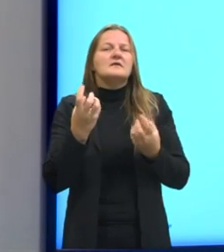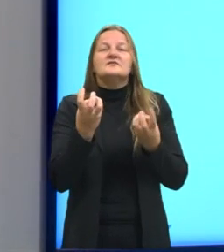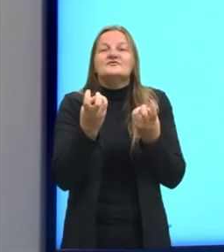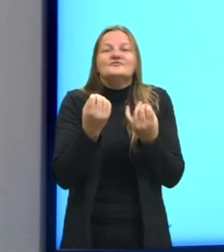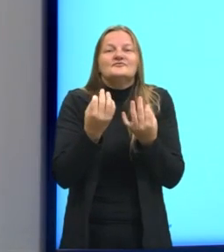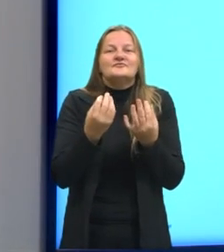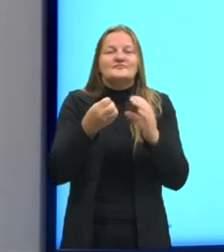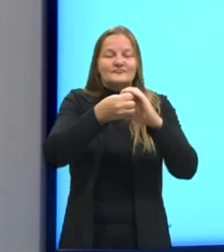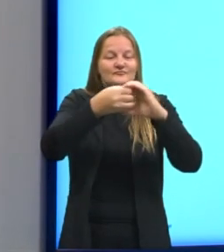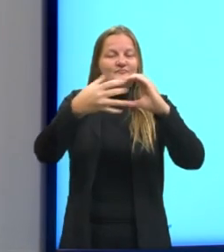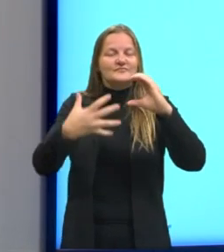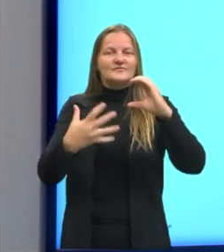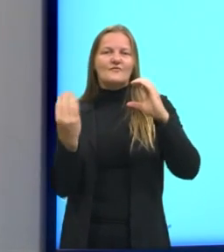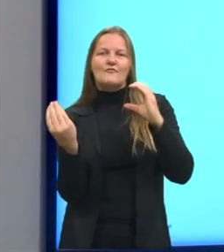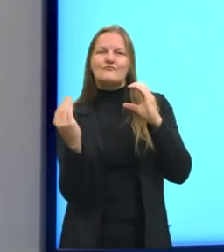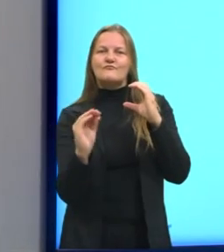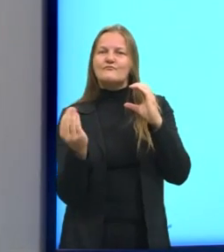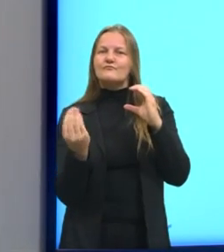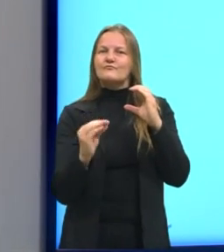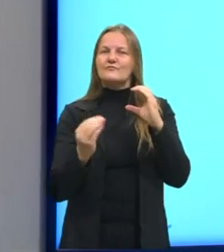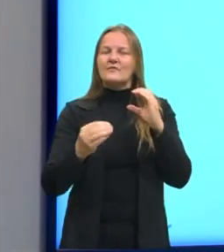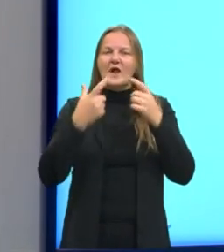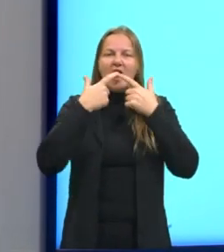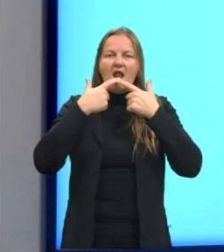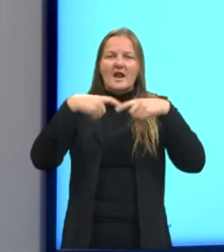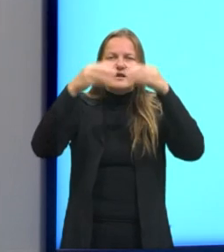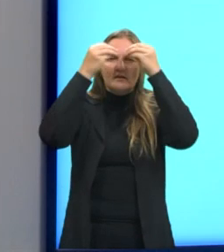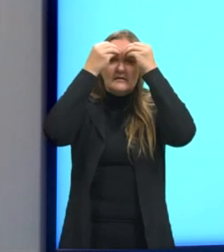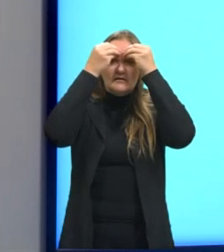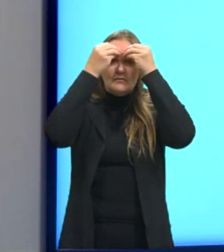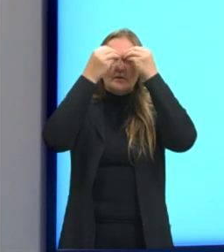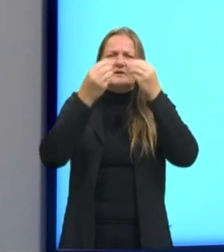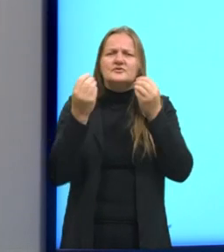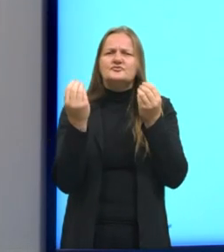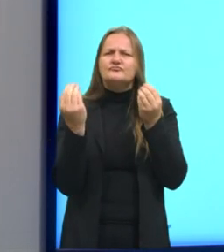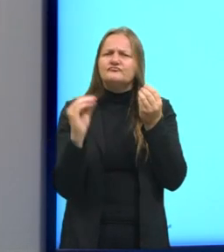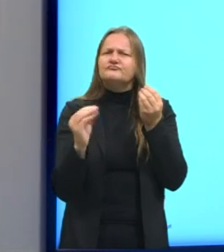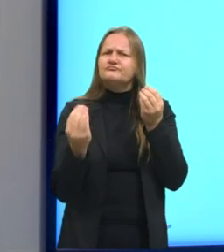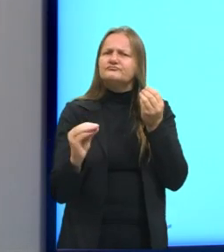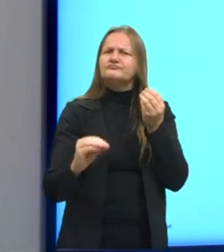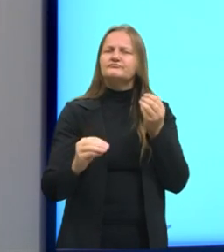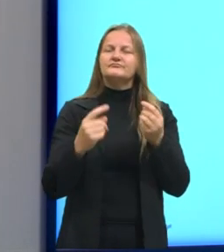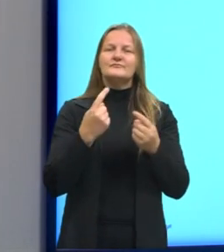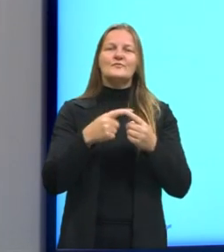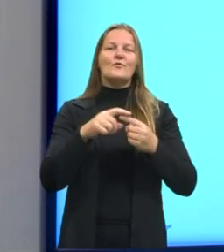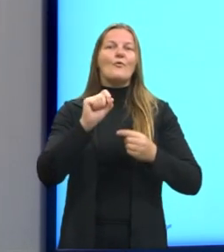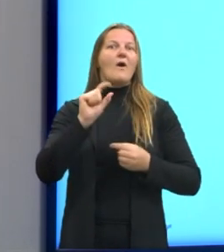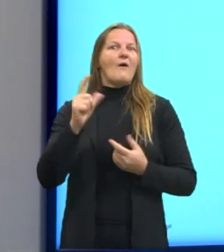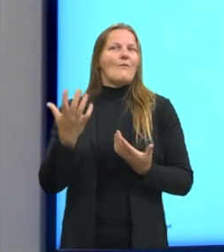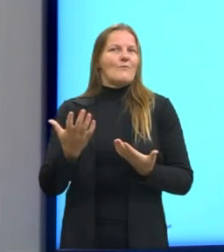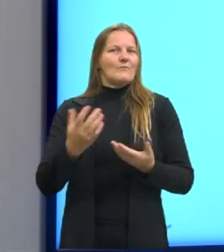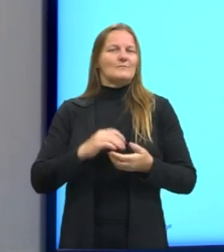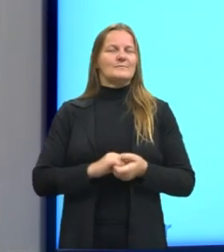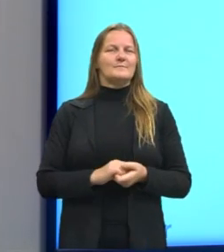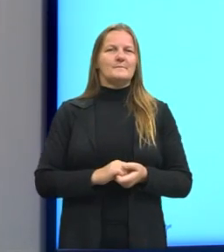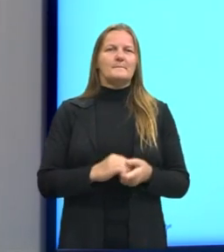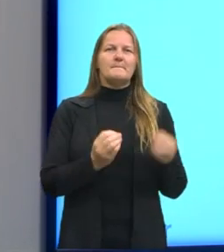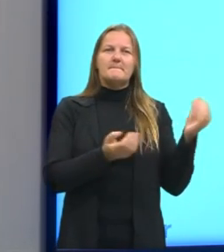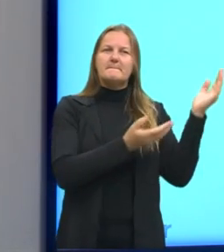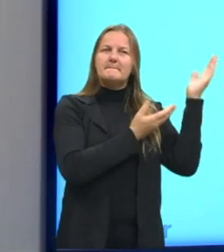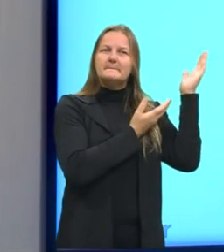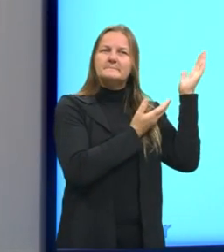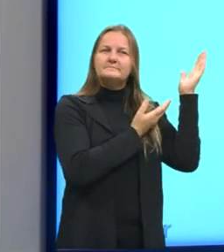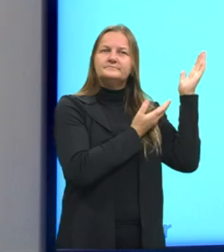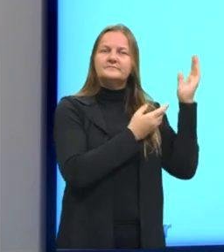que eu vou trazer? A linguagem que eu vou utilizar? Então, já falando da parte